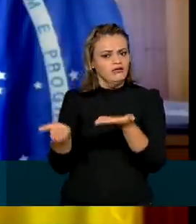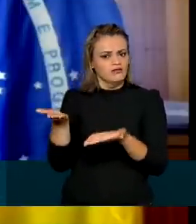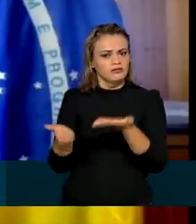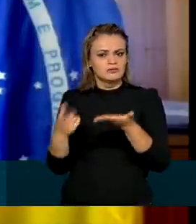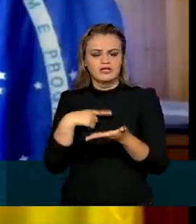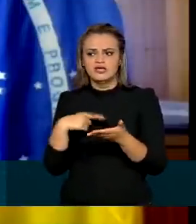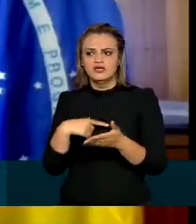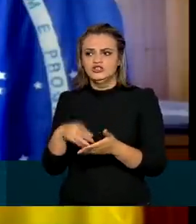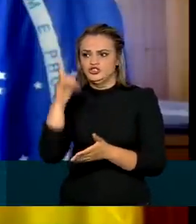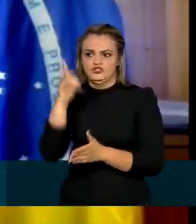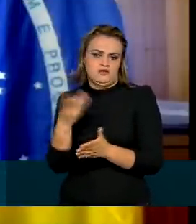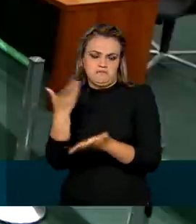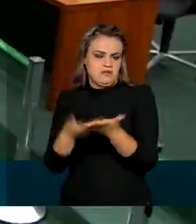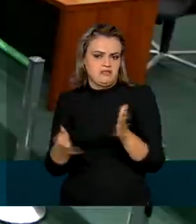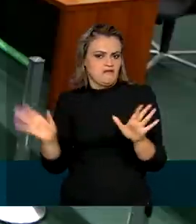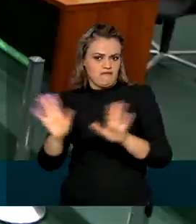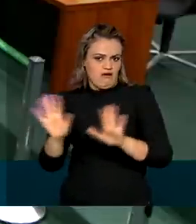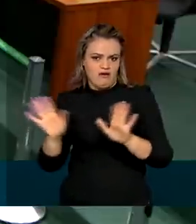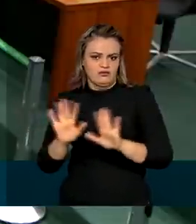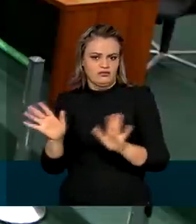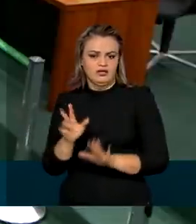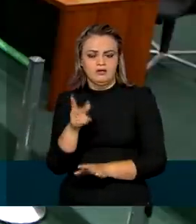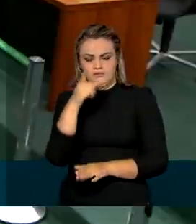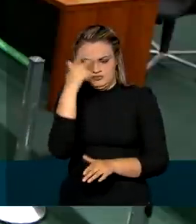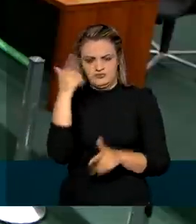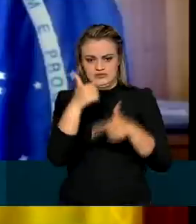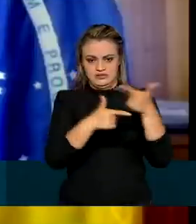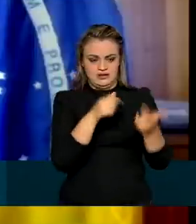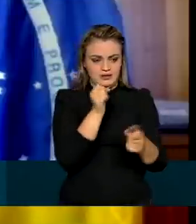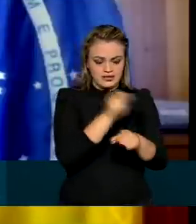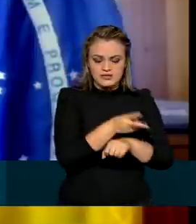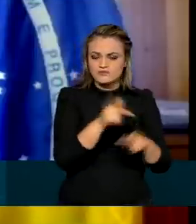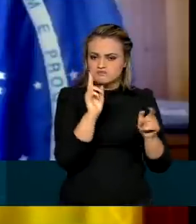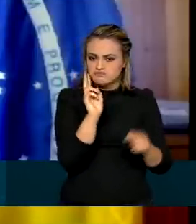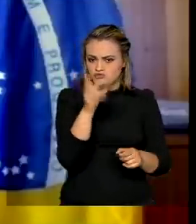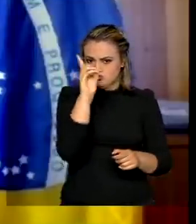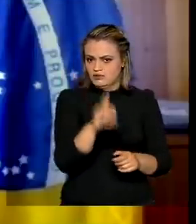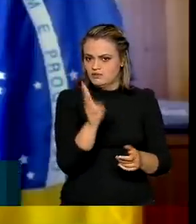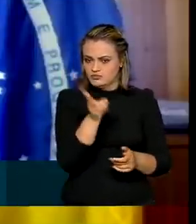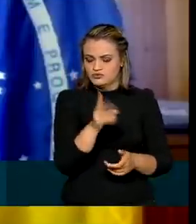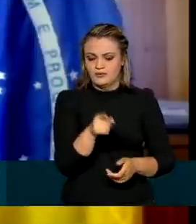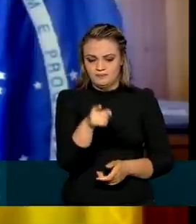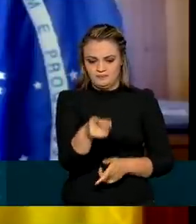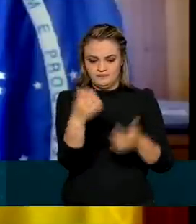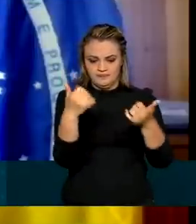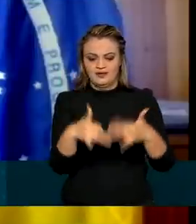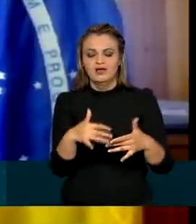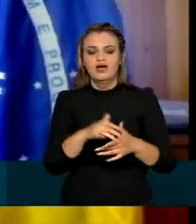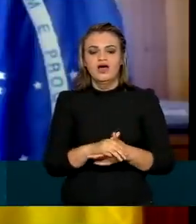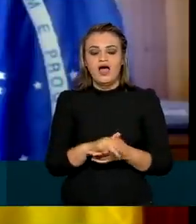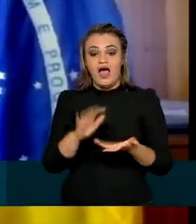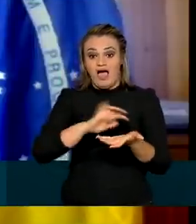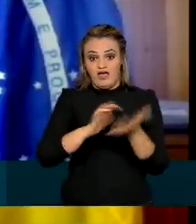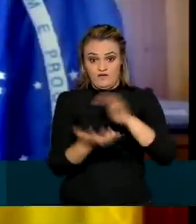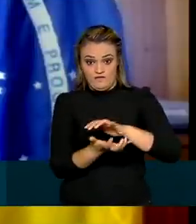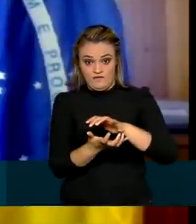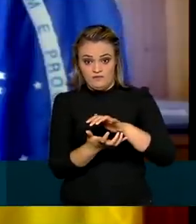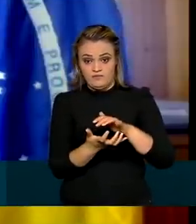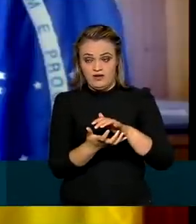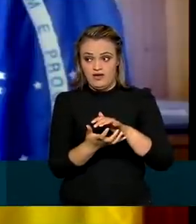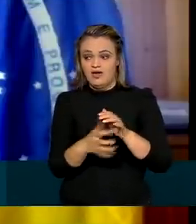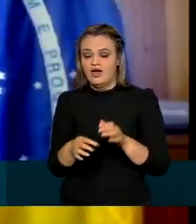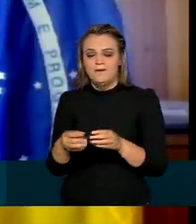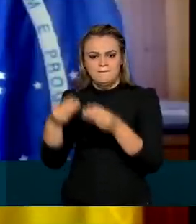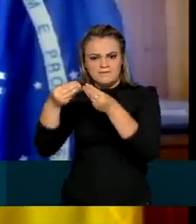não retira direitos adquiridos dos atuais servidores. Então, essa reforma, primeiro, não atinge os direitos